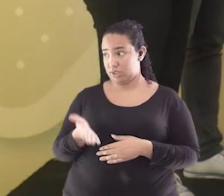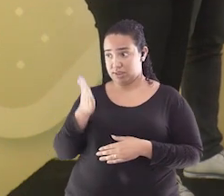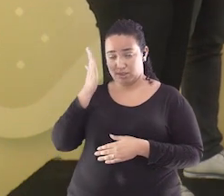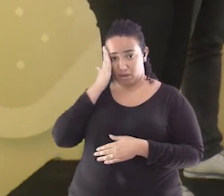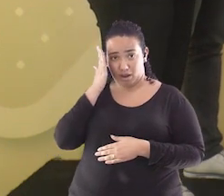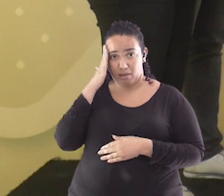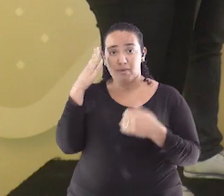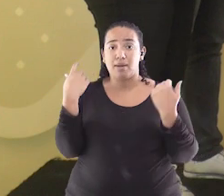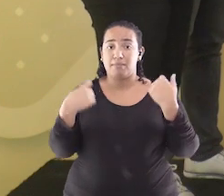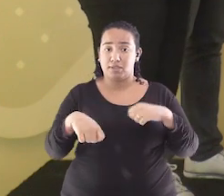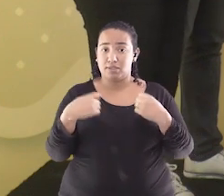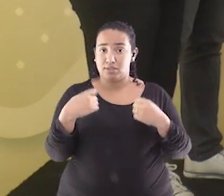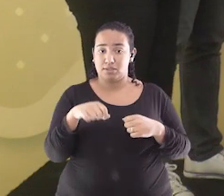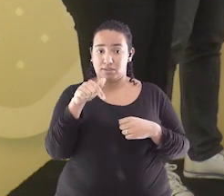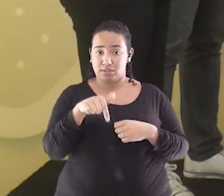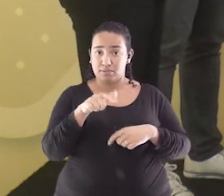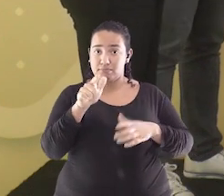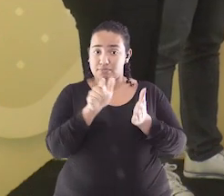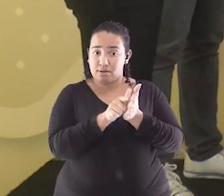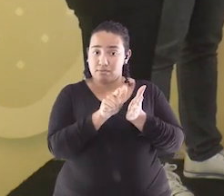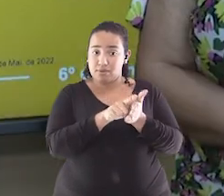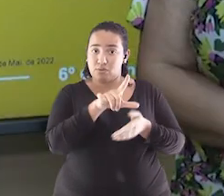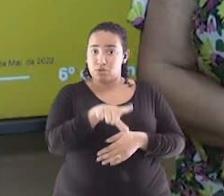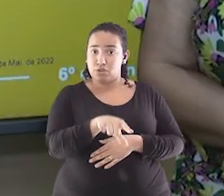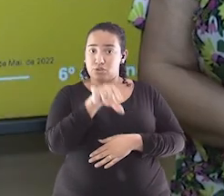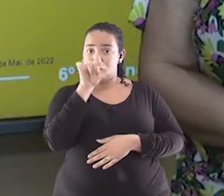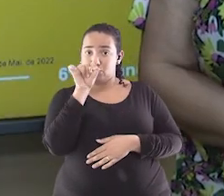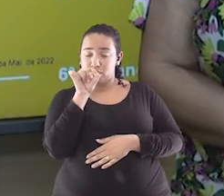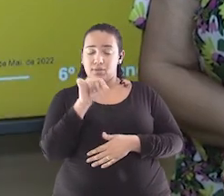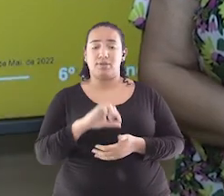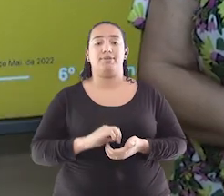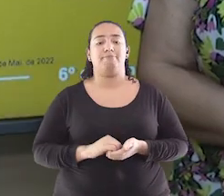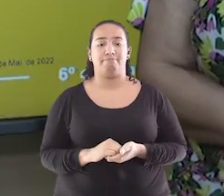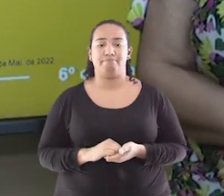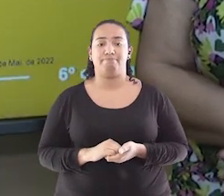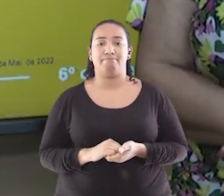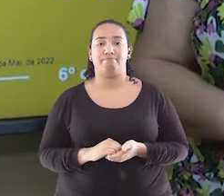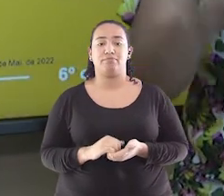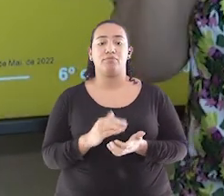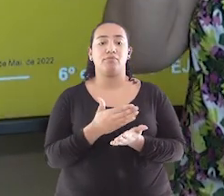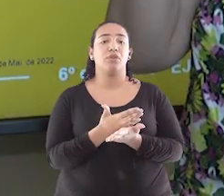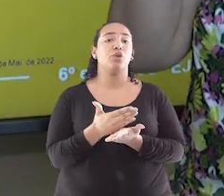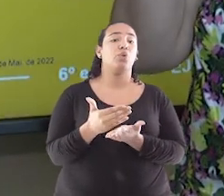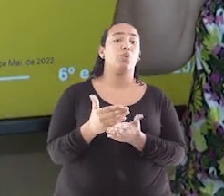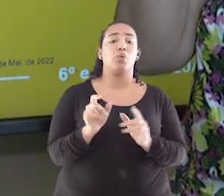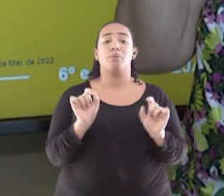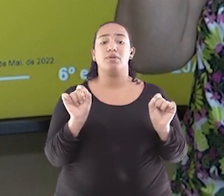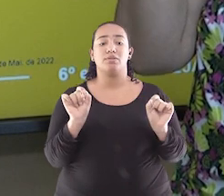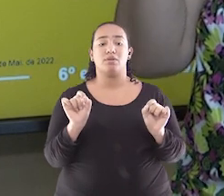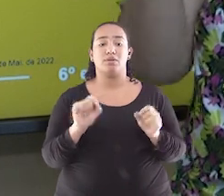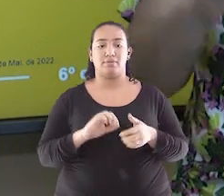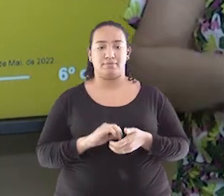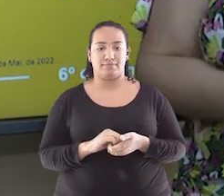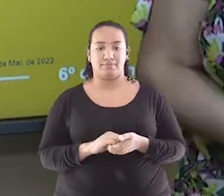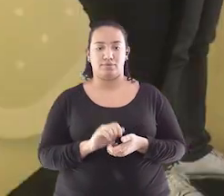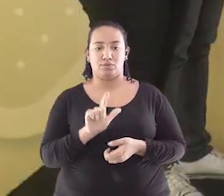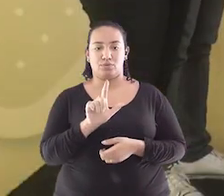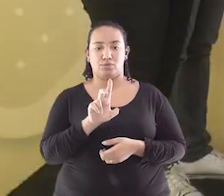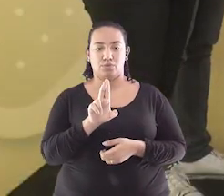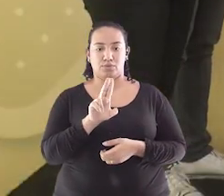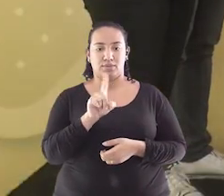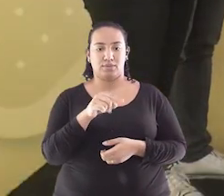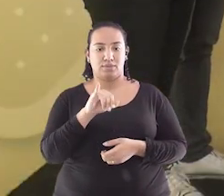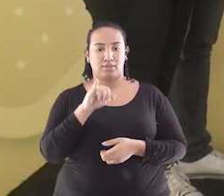devem escolher aqui uma das cartas que está em cima da mesa. Então, quem irá começar o nosso jogo? Eu! É a Luzinete.